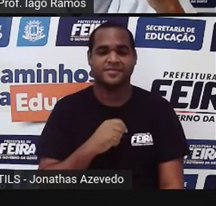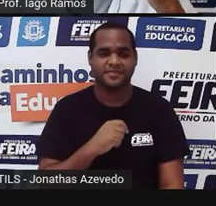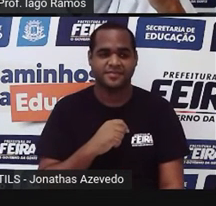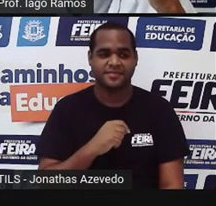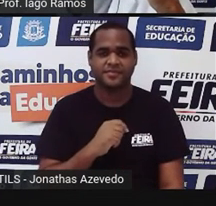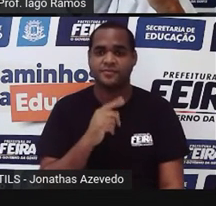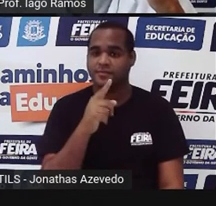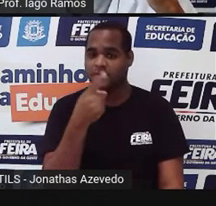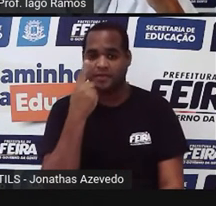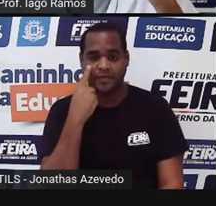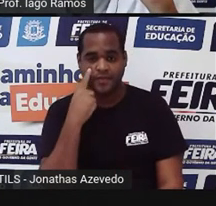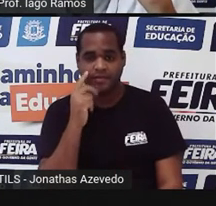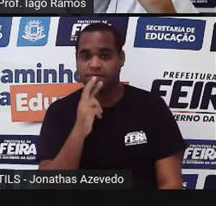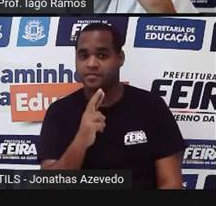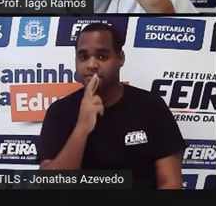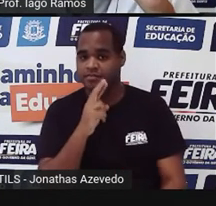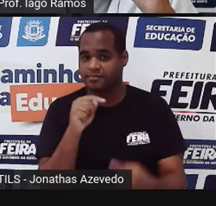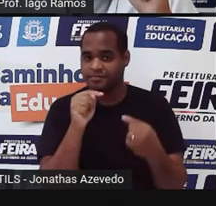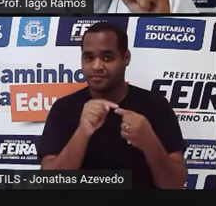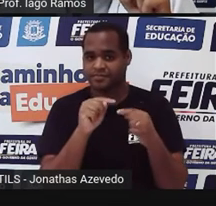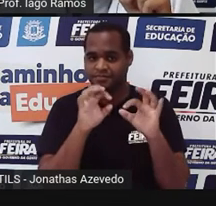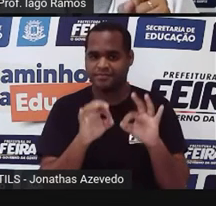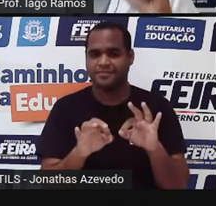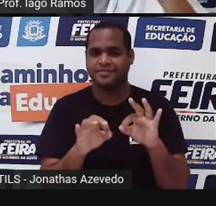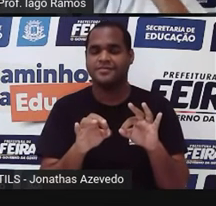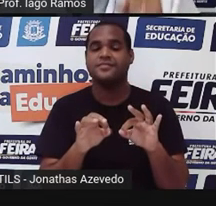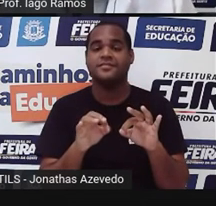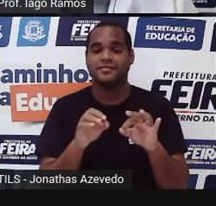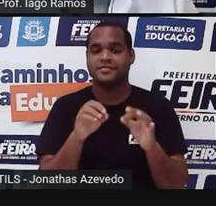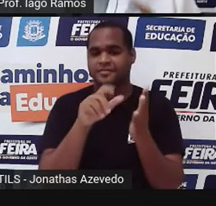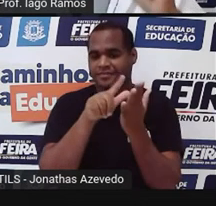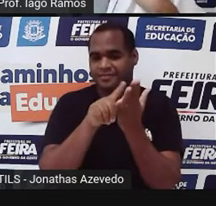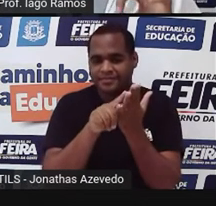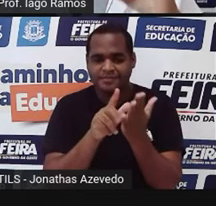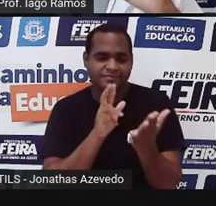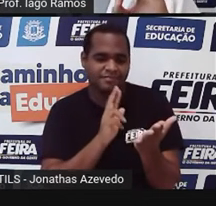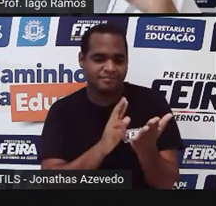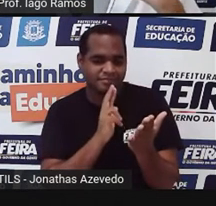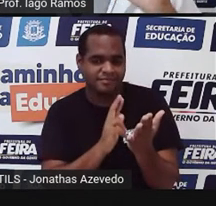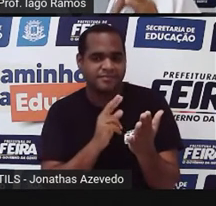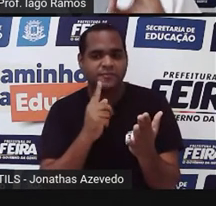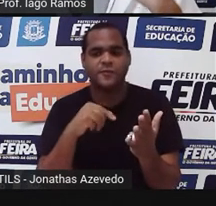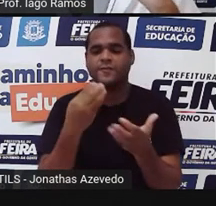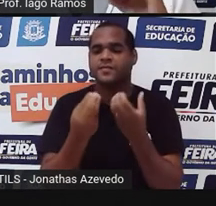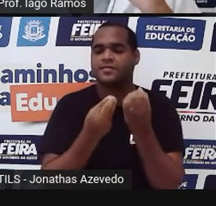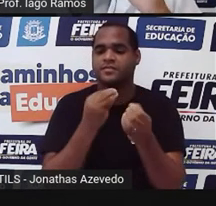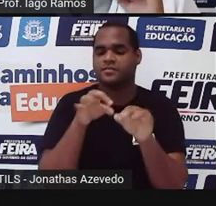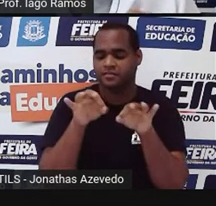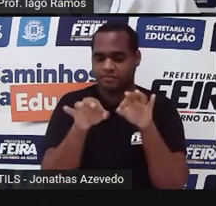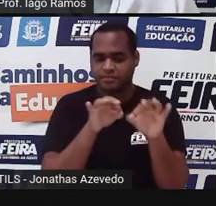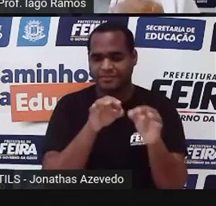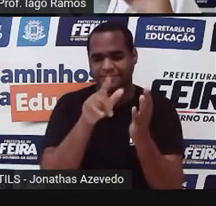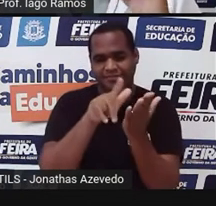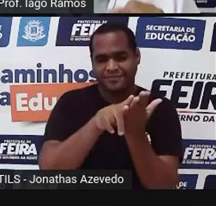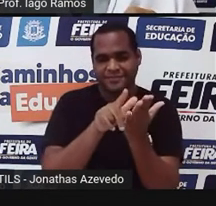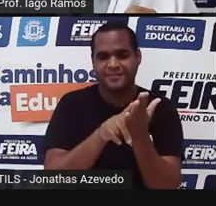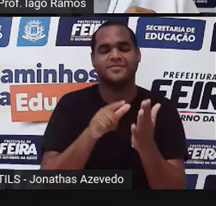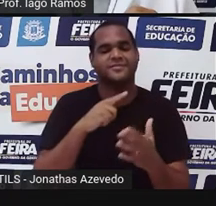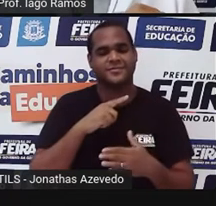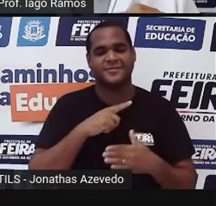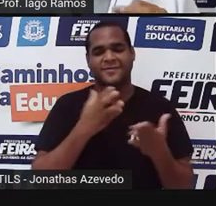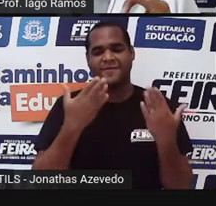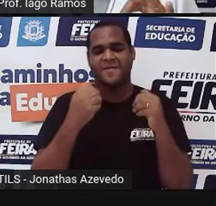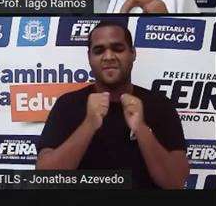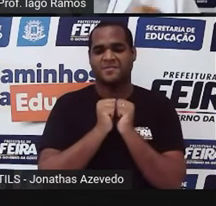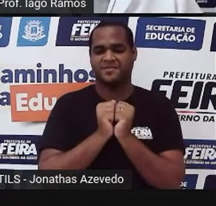resultado vai ser esse aqui mesmo. E a gente vai fazer rascunhando como se a gente estivesse fazendo no papel. Então, vamos